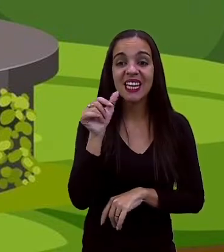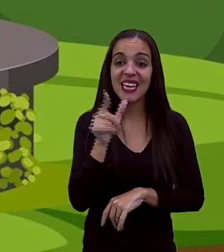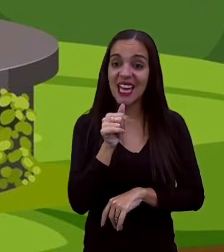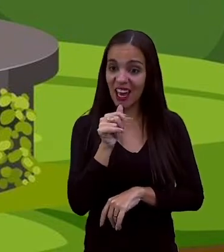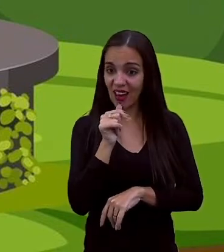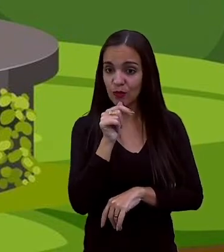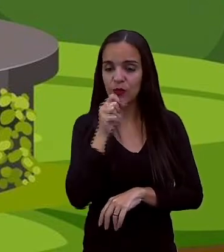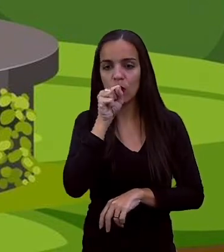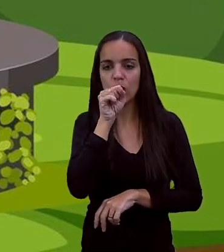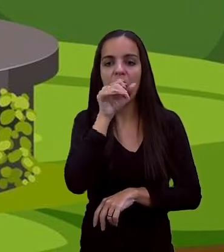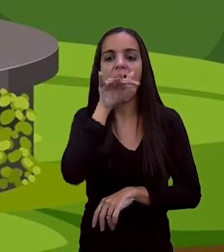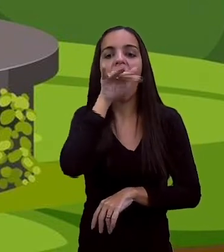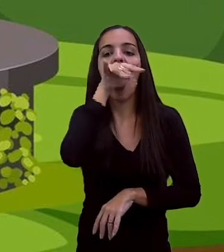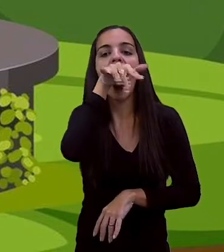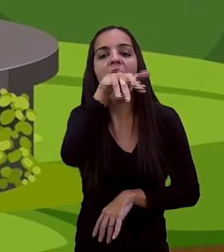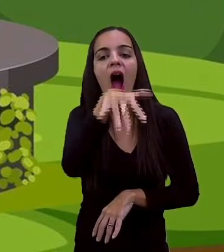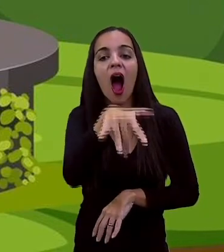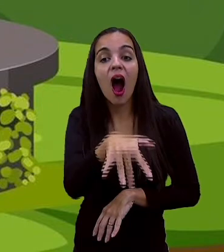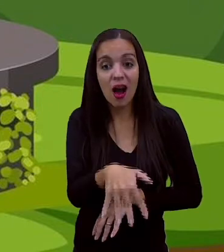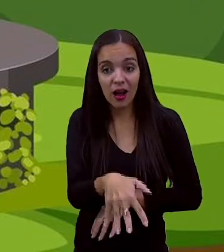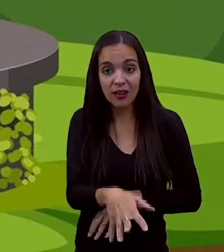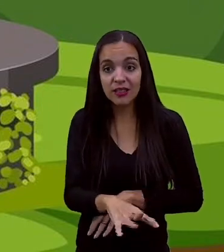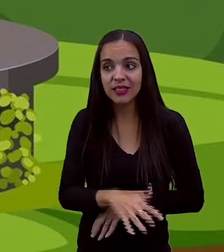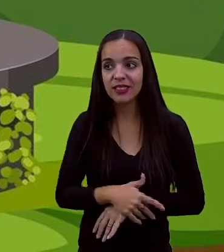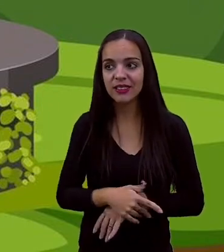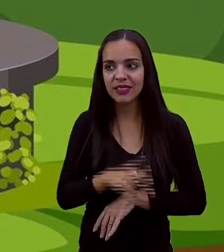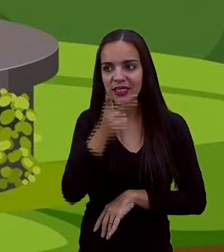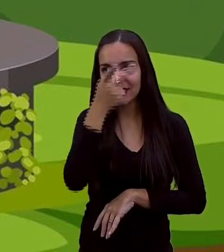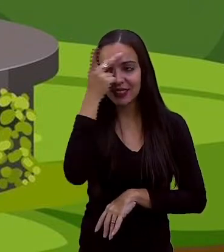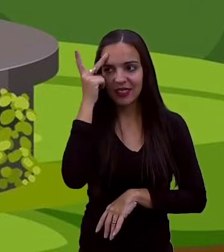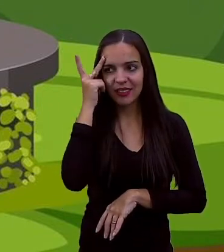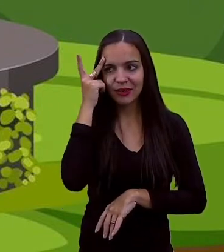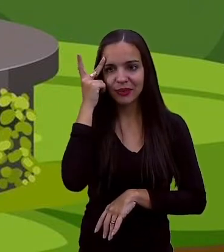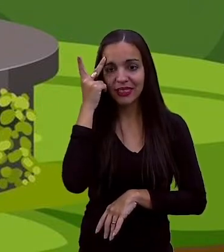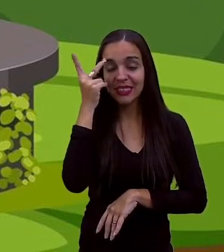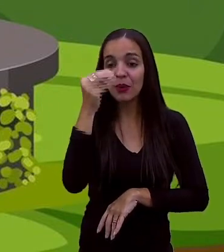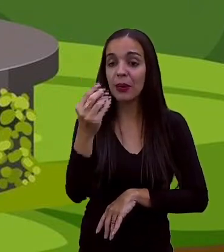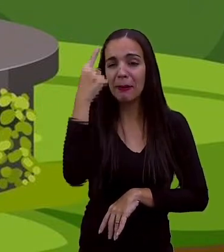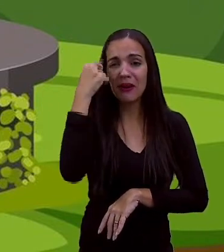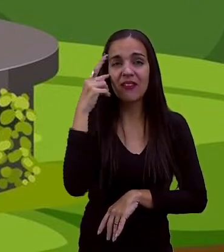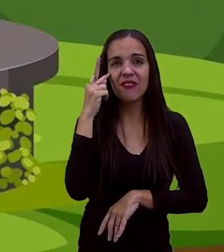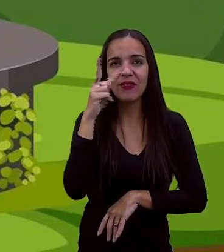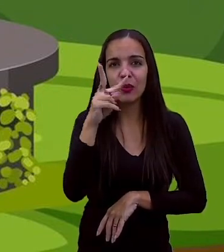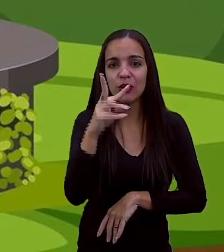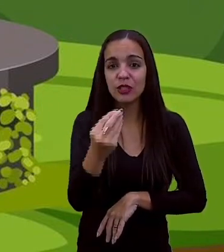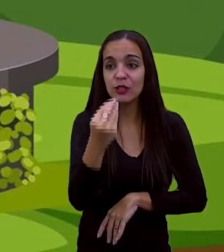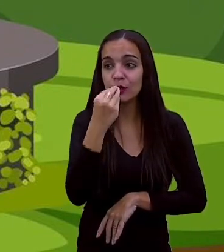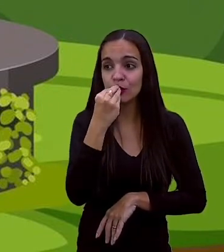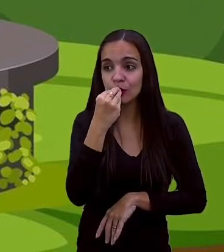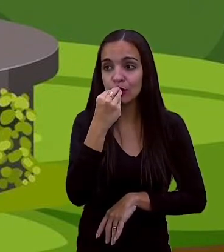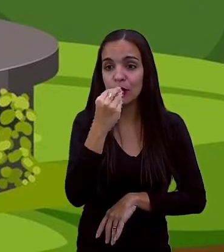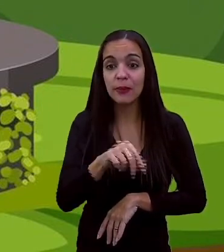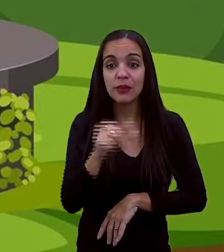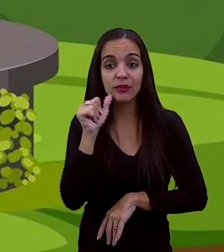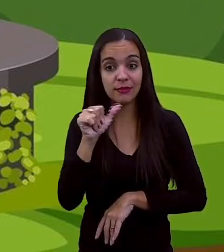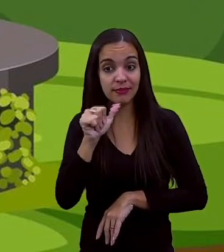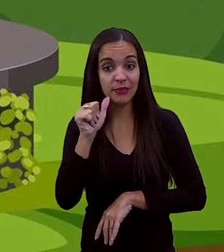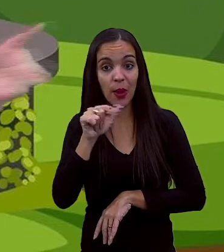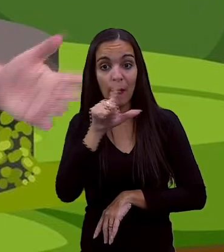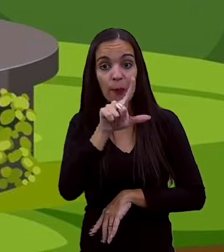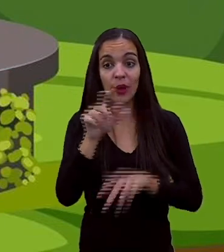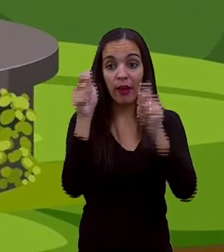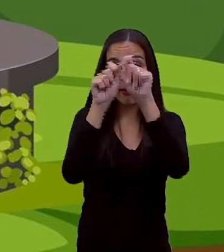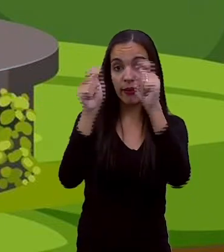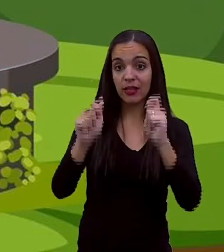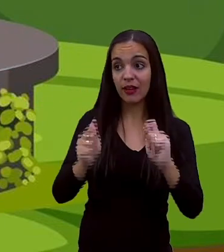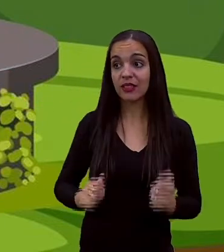da mulher que saiu a água. Olhou a estátua que a havia beijado. Deu um passo pra trás. E pra